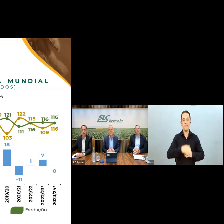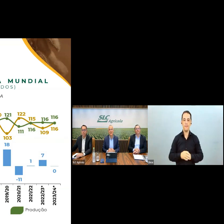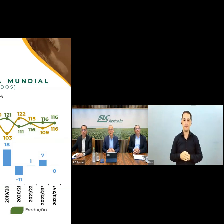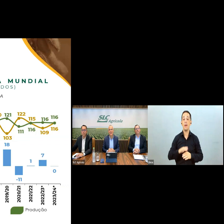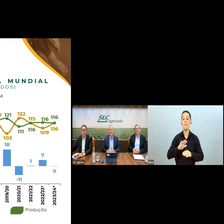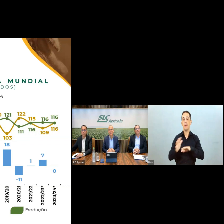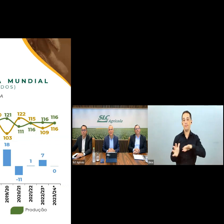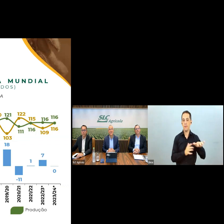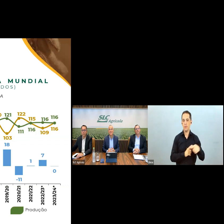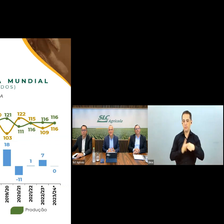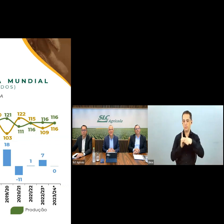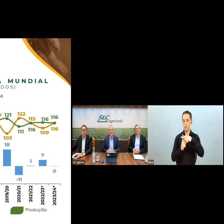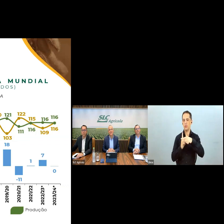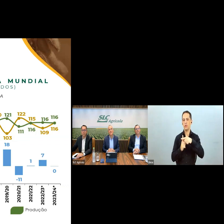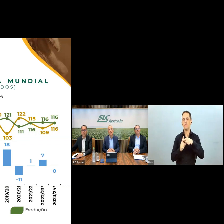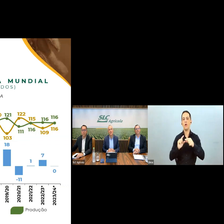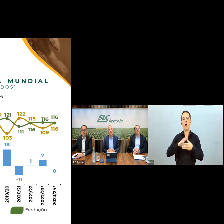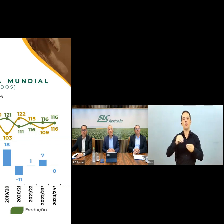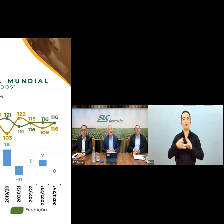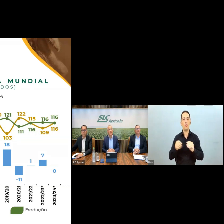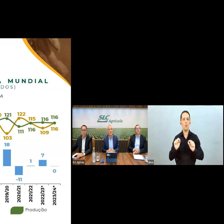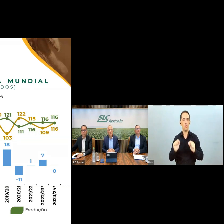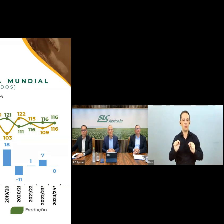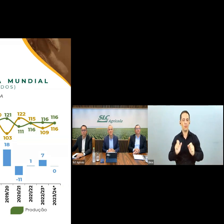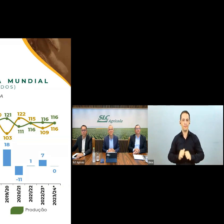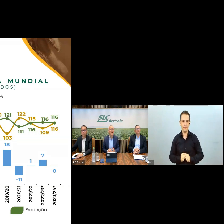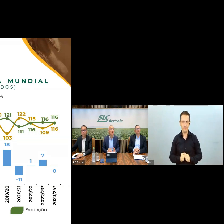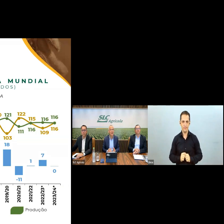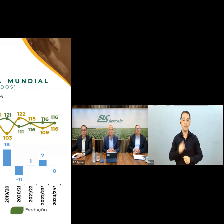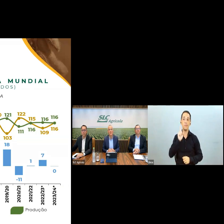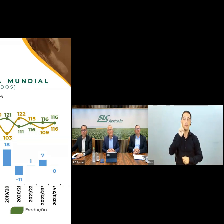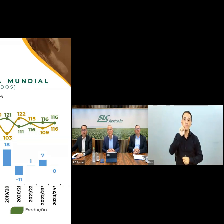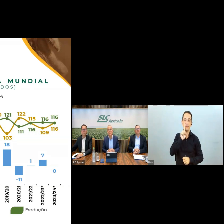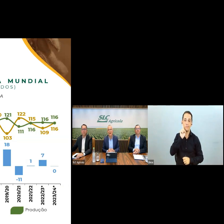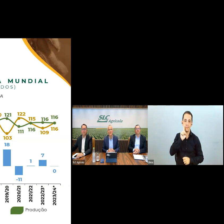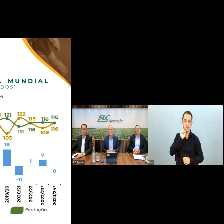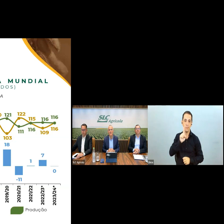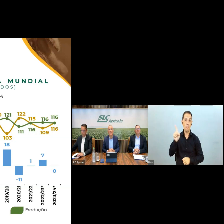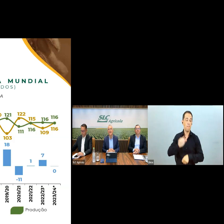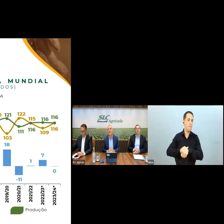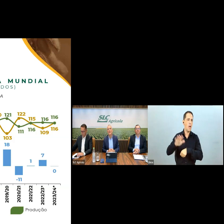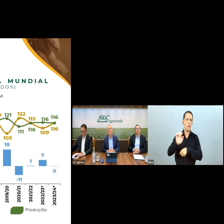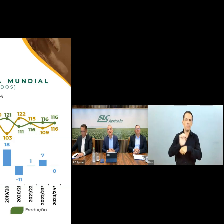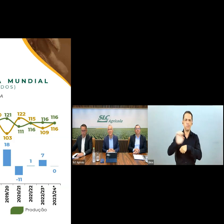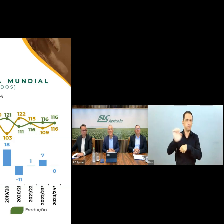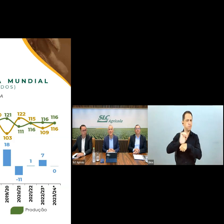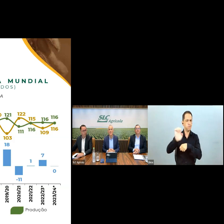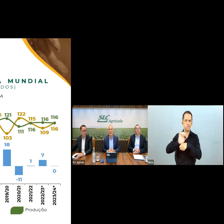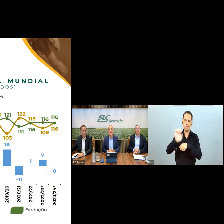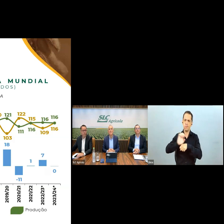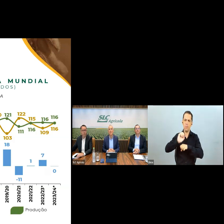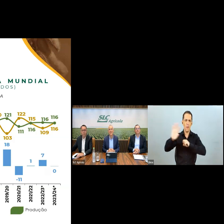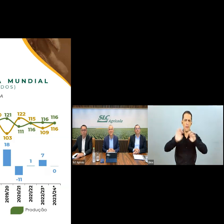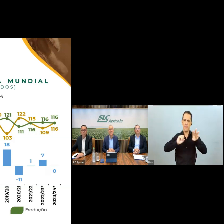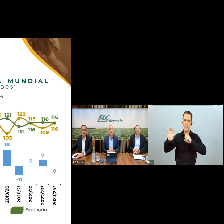cenário de mercado de algodão, podemos citar. Os Estados Unidos, maior exportador global da fibra, terá uma